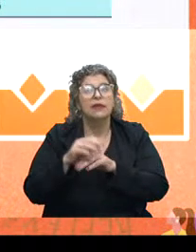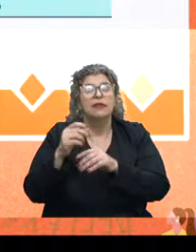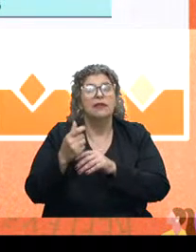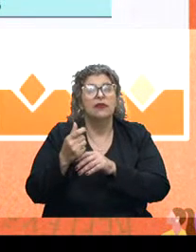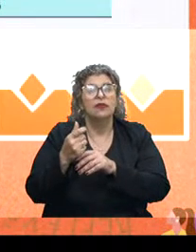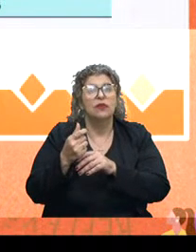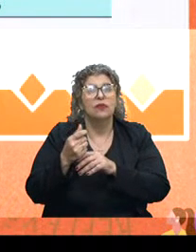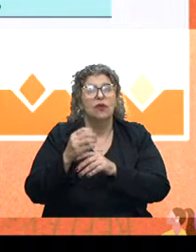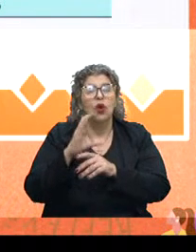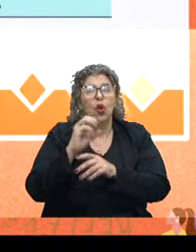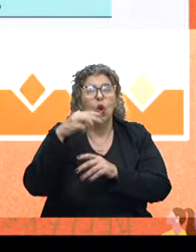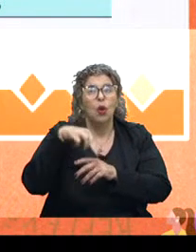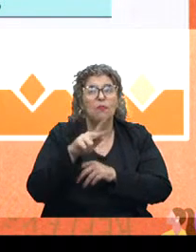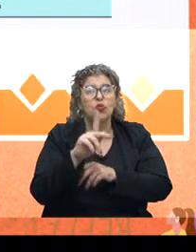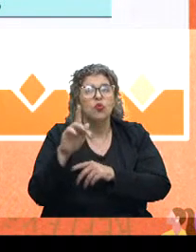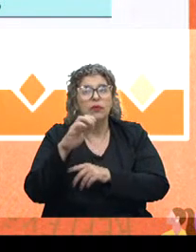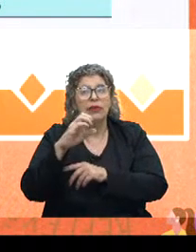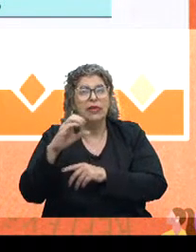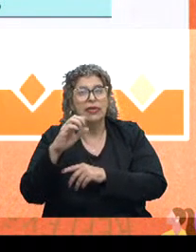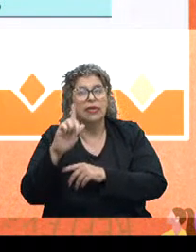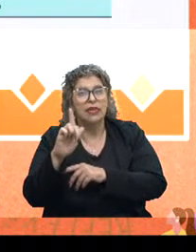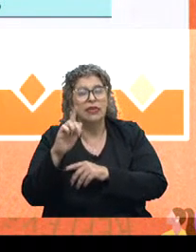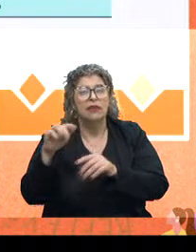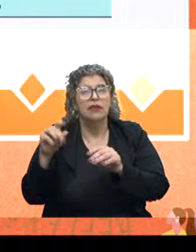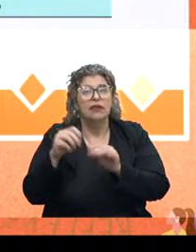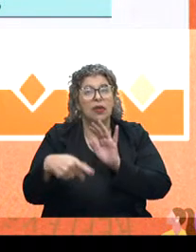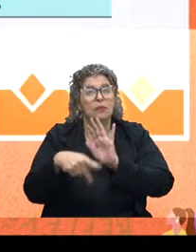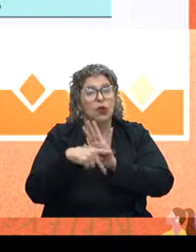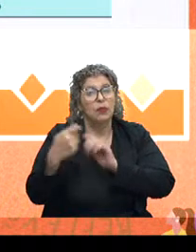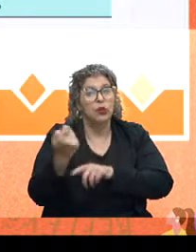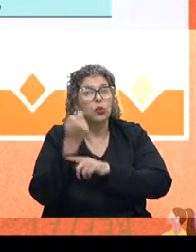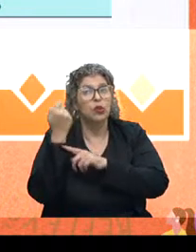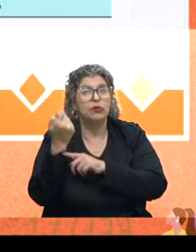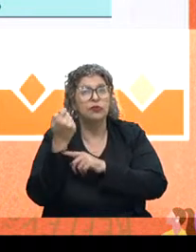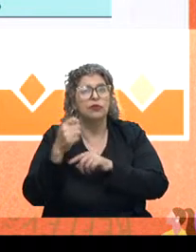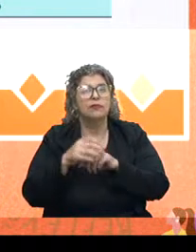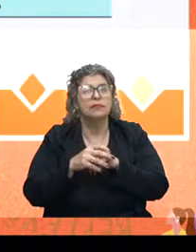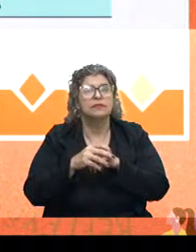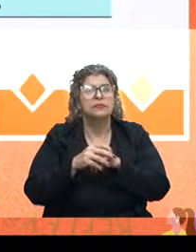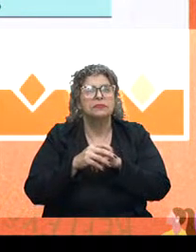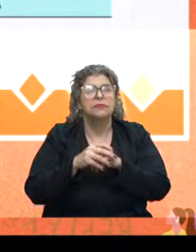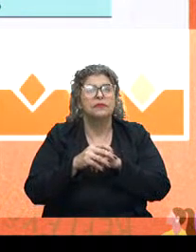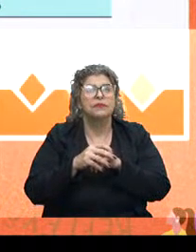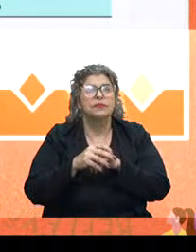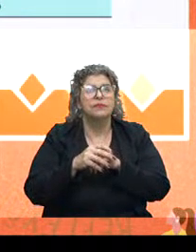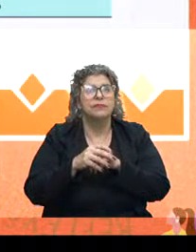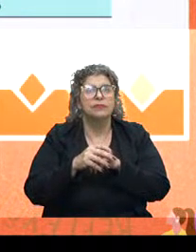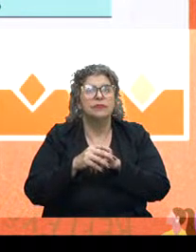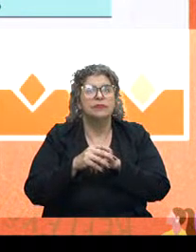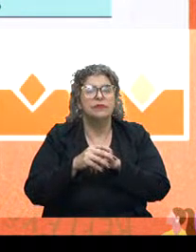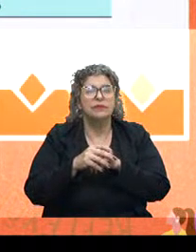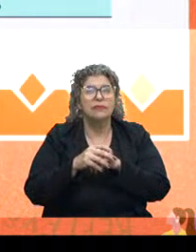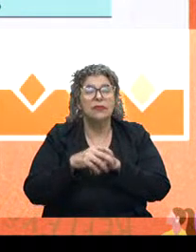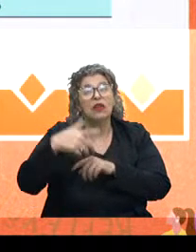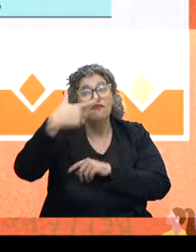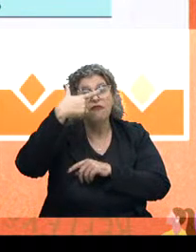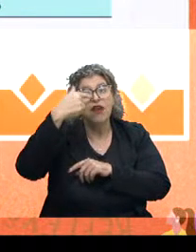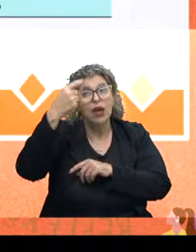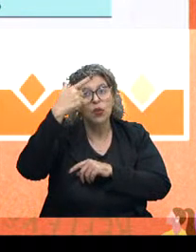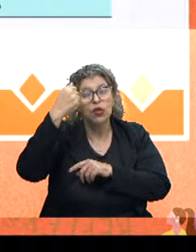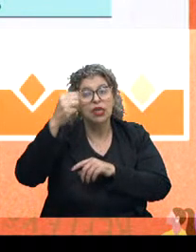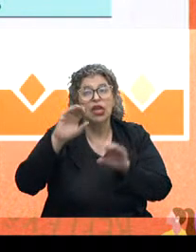congrega, ela chamada Comung, que é o consórcio das universidades comunitárias do Rio Grande do Sul. Tem ainda as faculdades